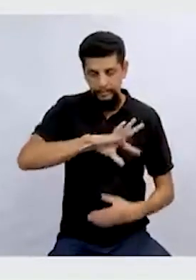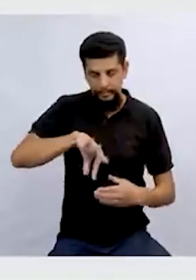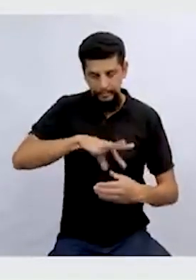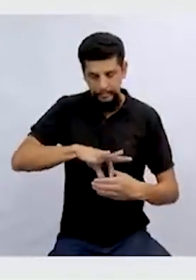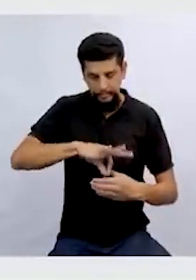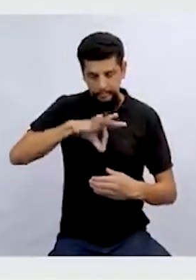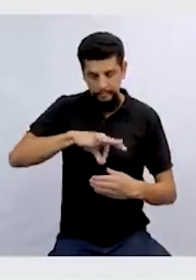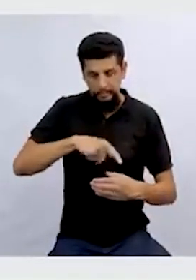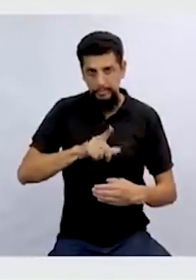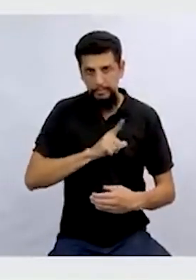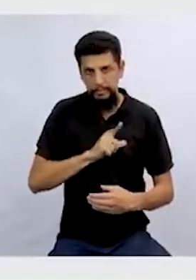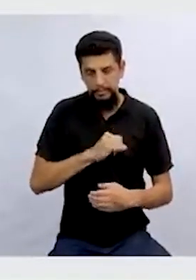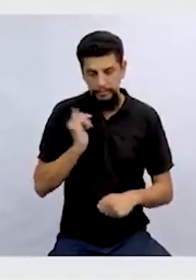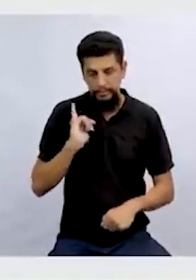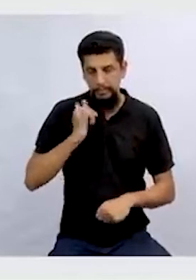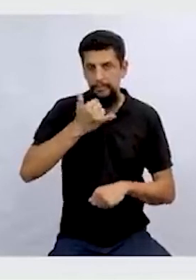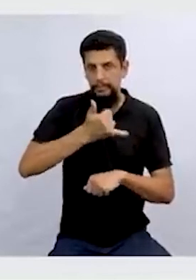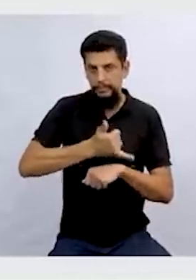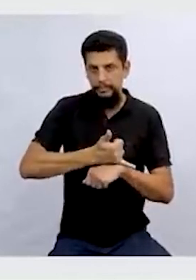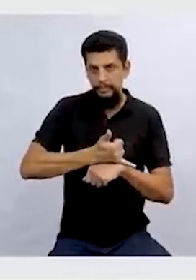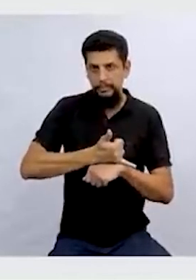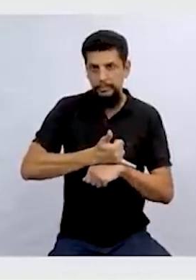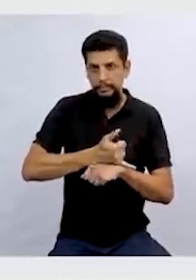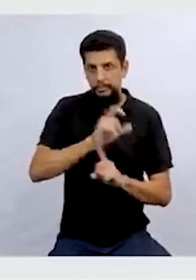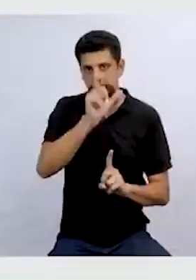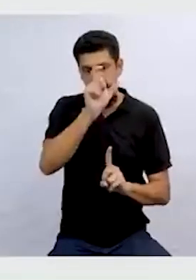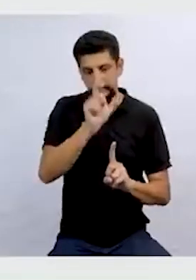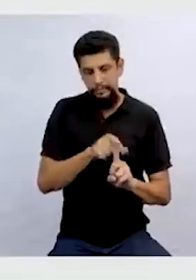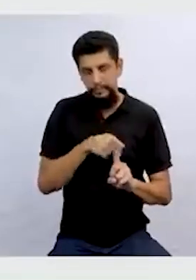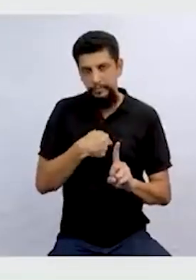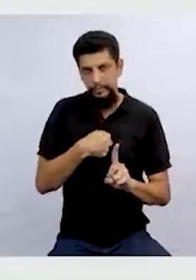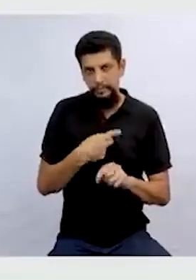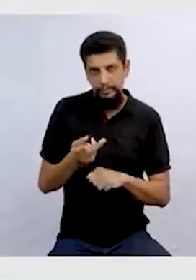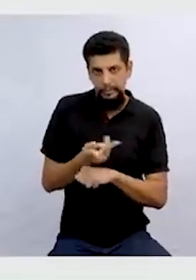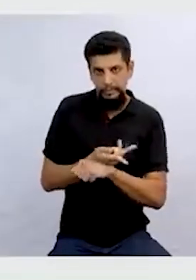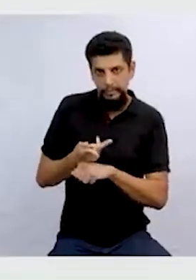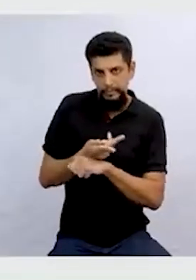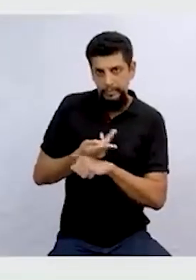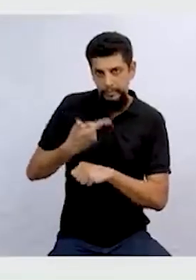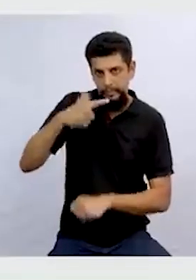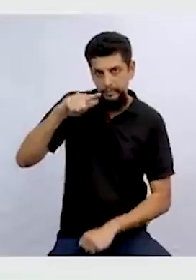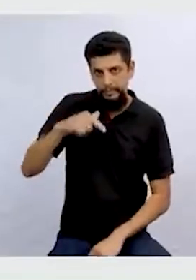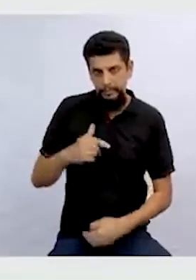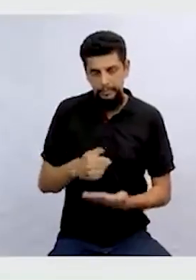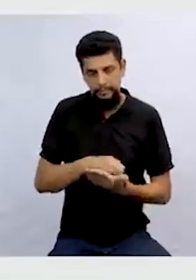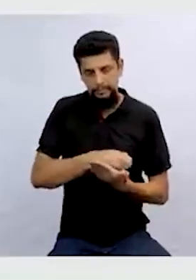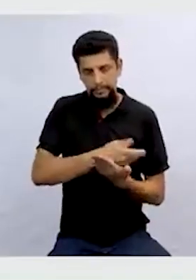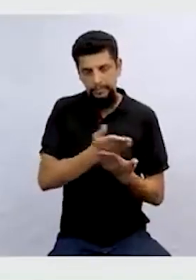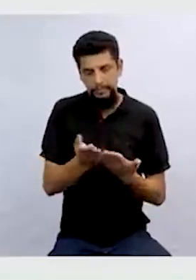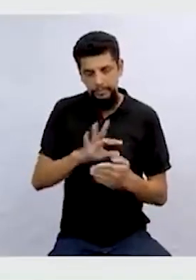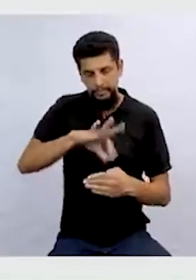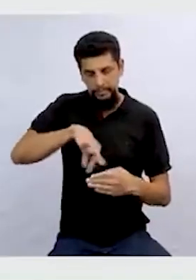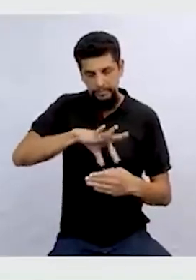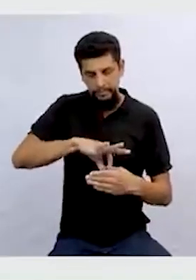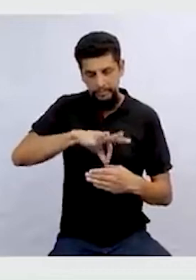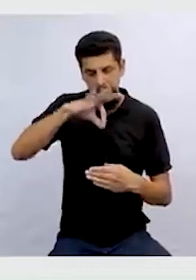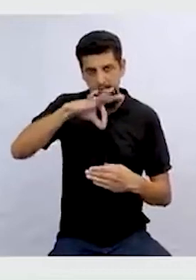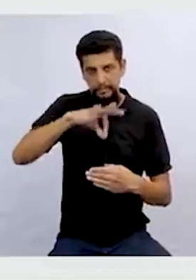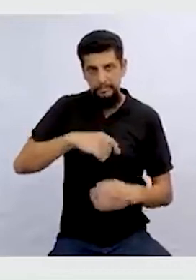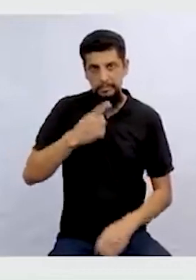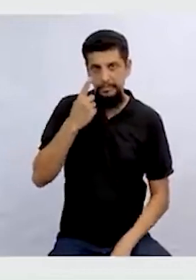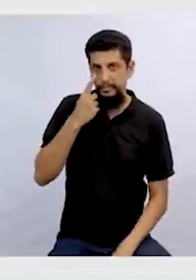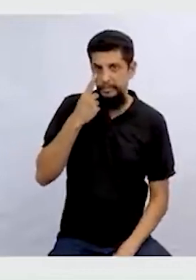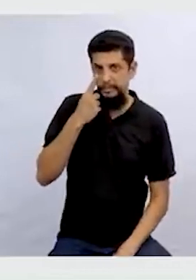que eu vou sortear. E aí vai ter o objeto ou personagem que eu vou procurar nas outras cartinhas. Sorteando lá